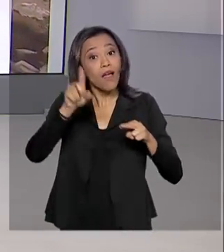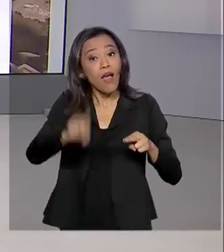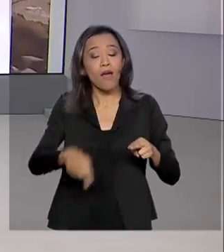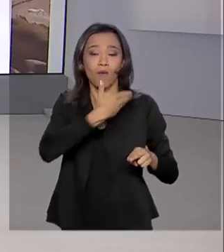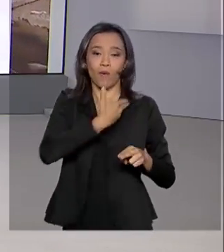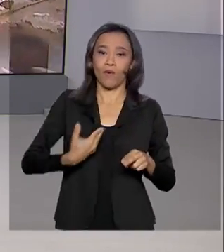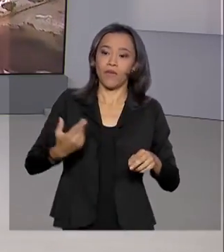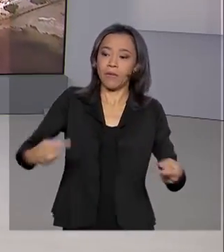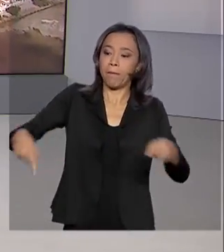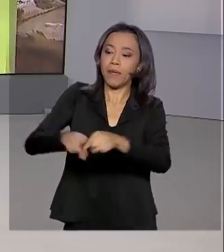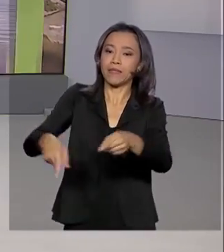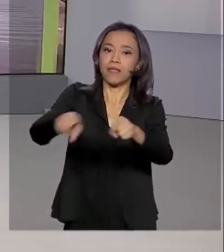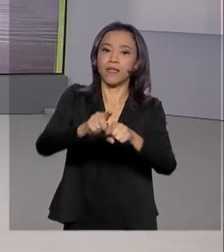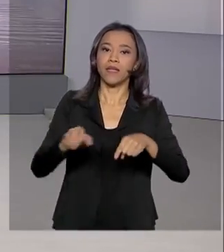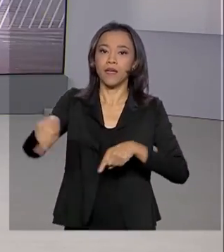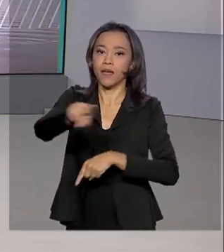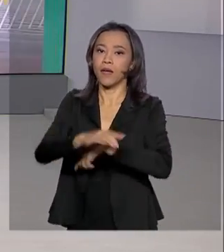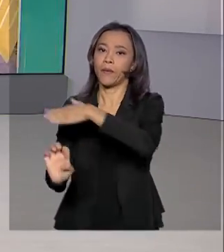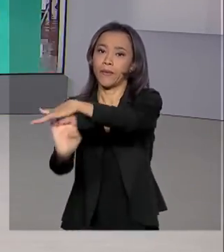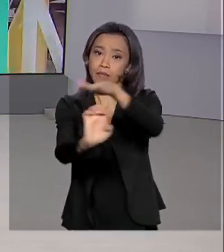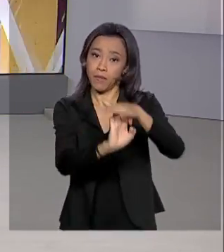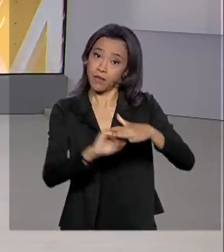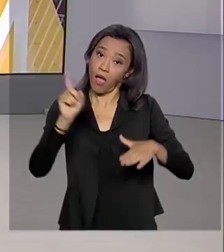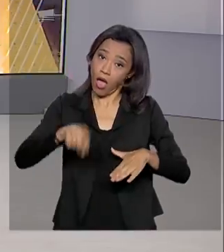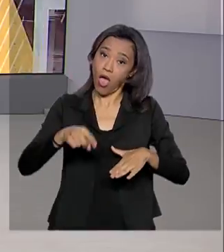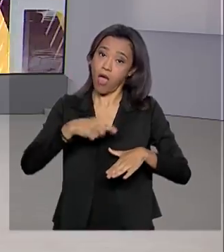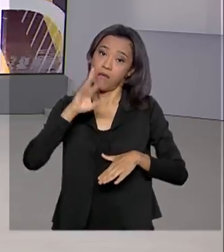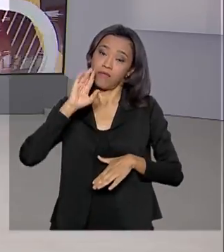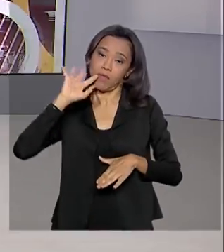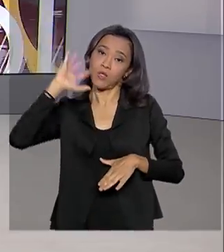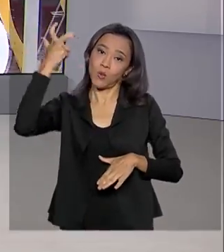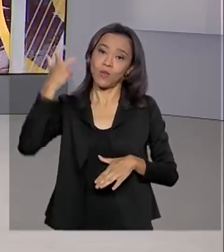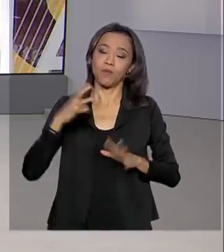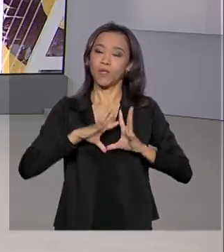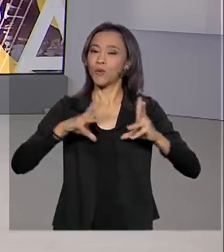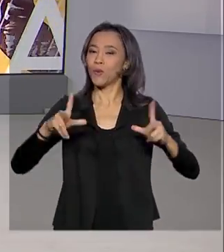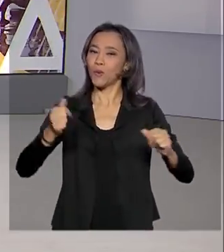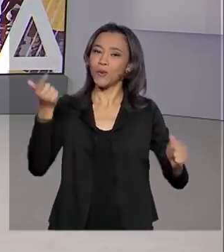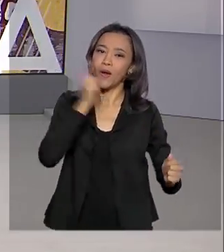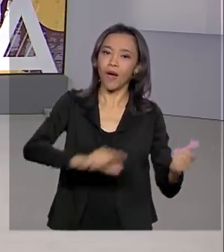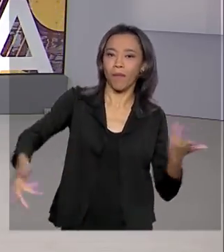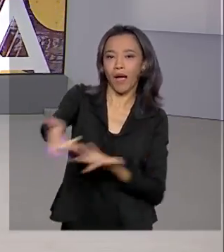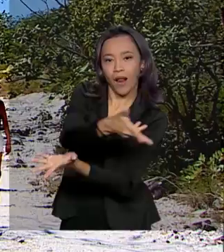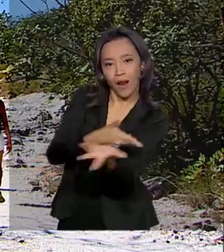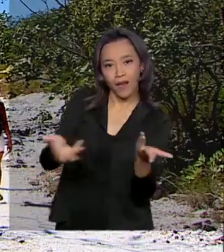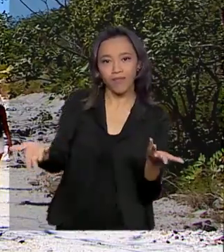-privadas. Segundo o governo, uma solução onde todos saem ganhando.